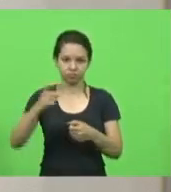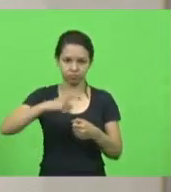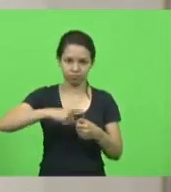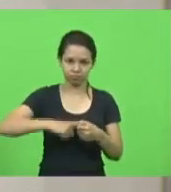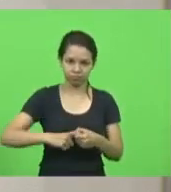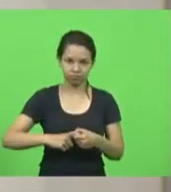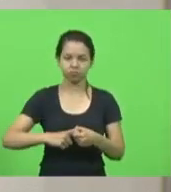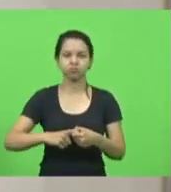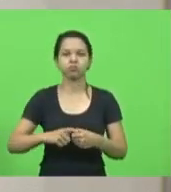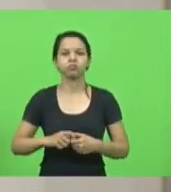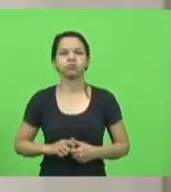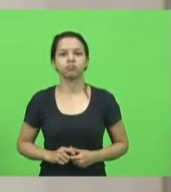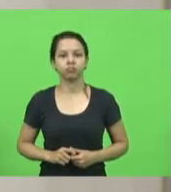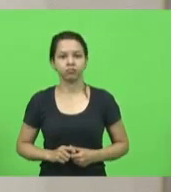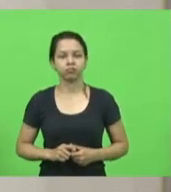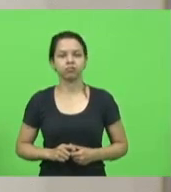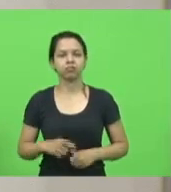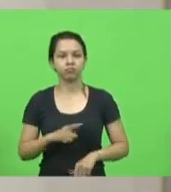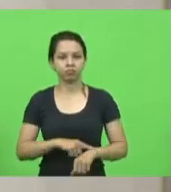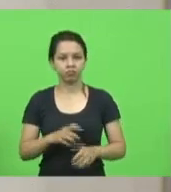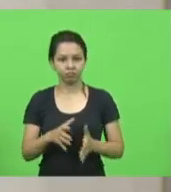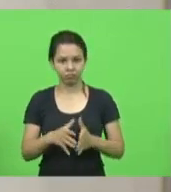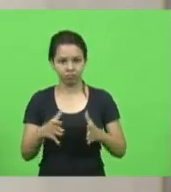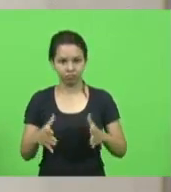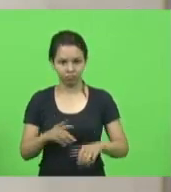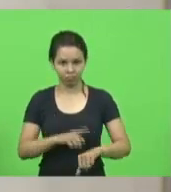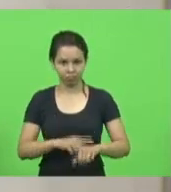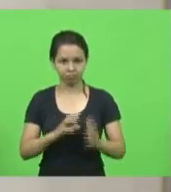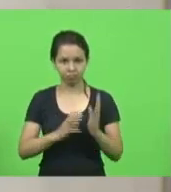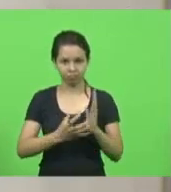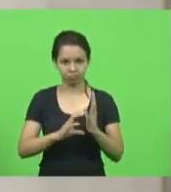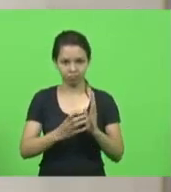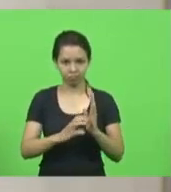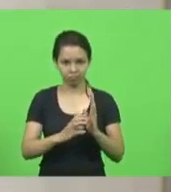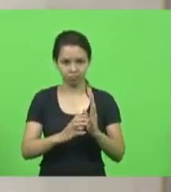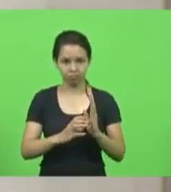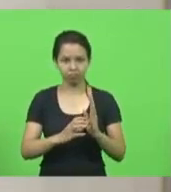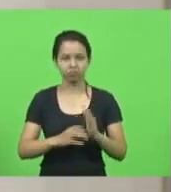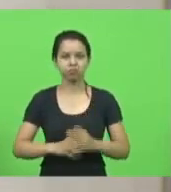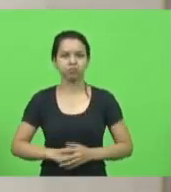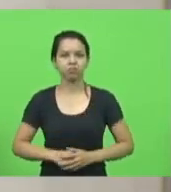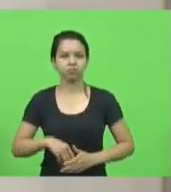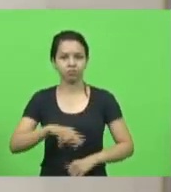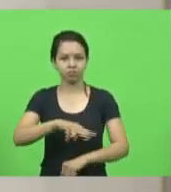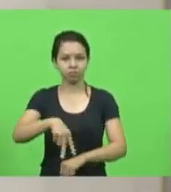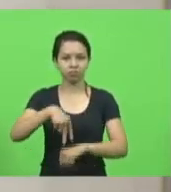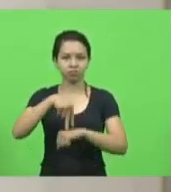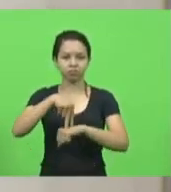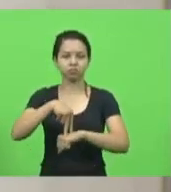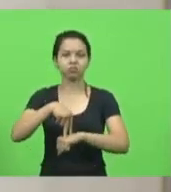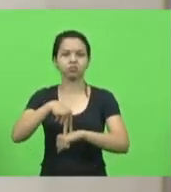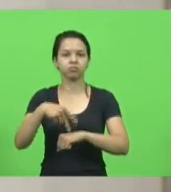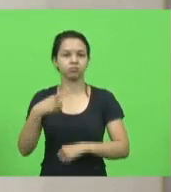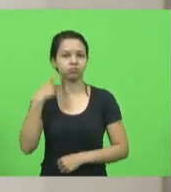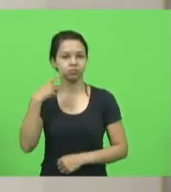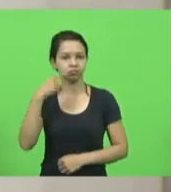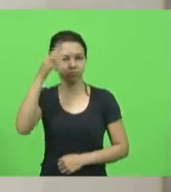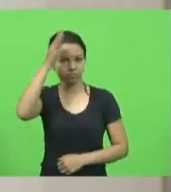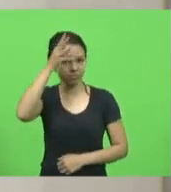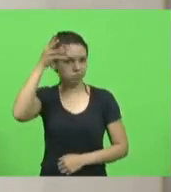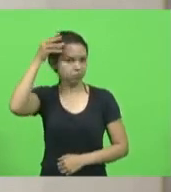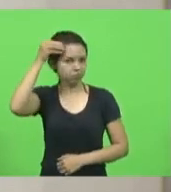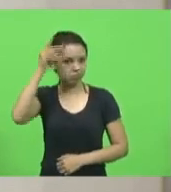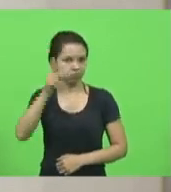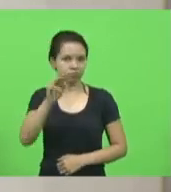próximo horário, grande expediente. Nesse horário, destinado aos partidos políticos, fizeram uso da palavra a senhora deputada Luciane Carminati,